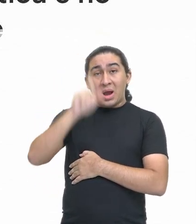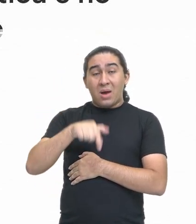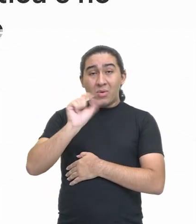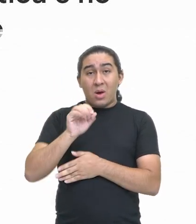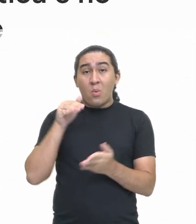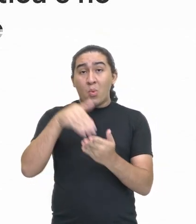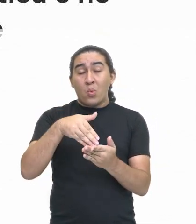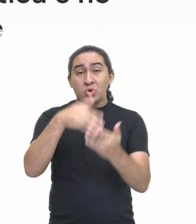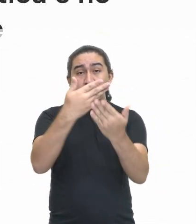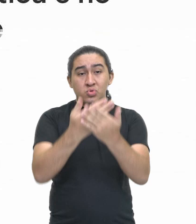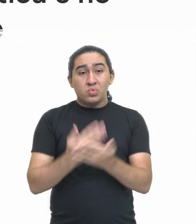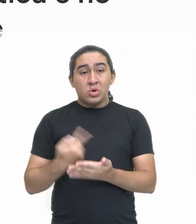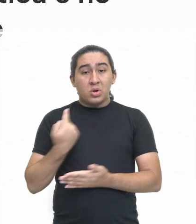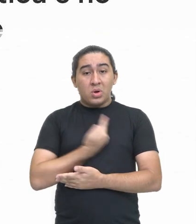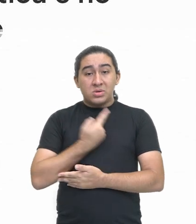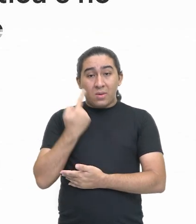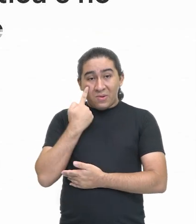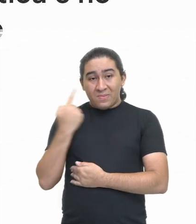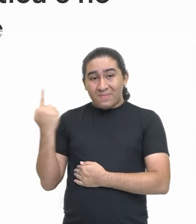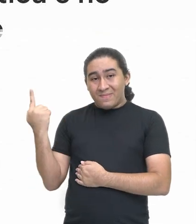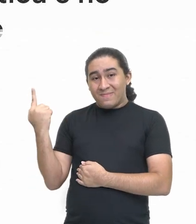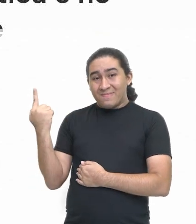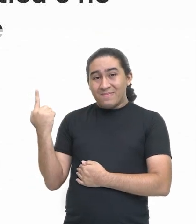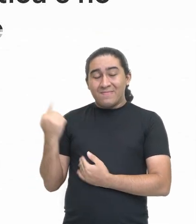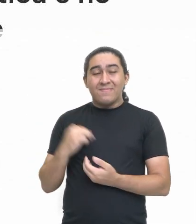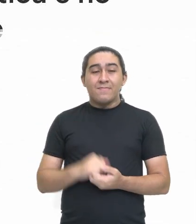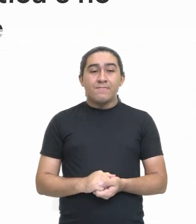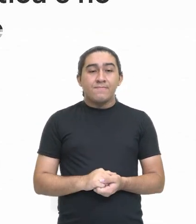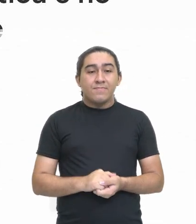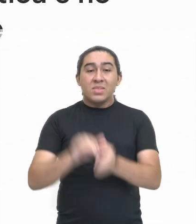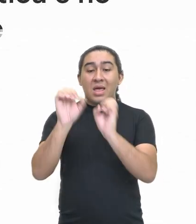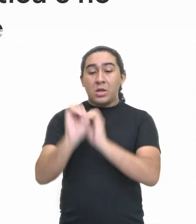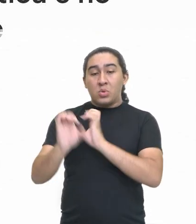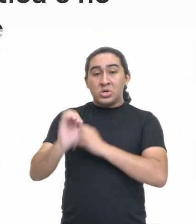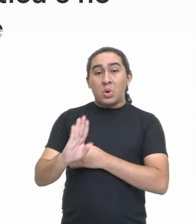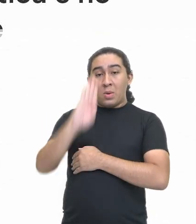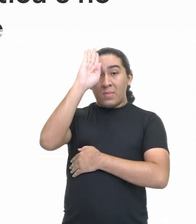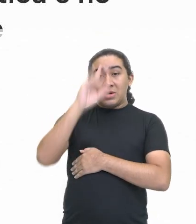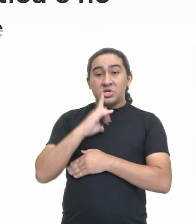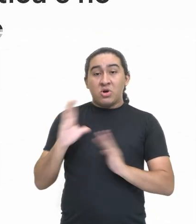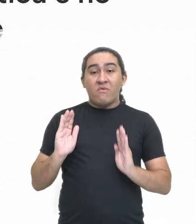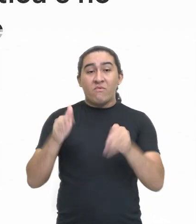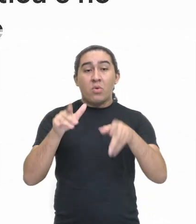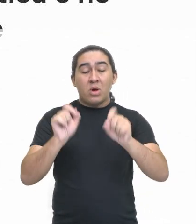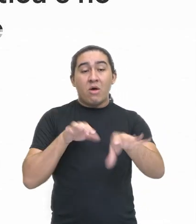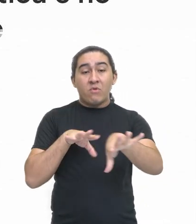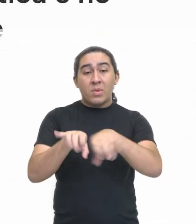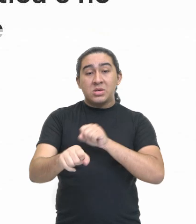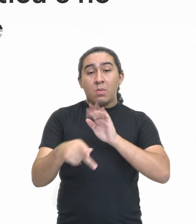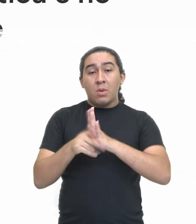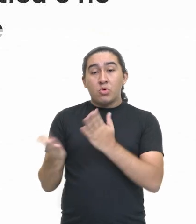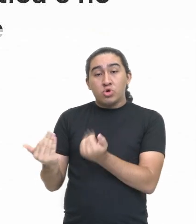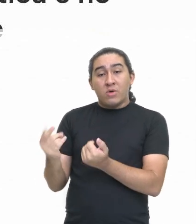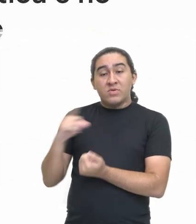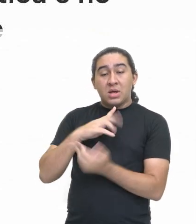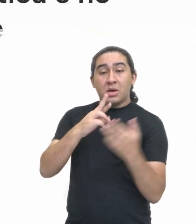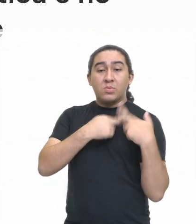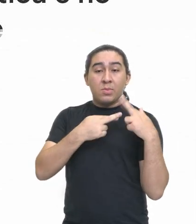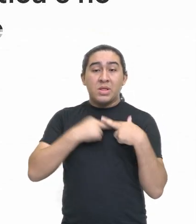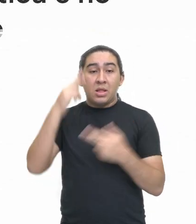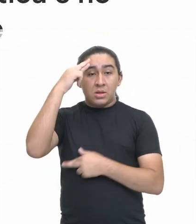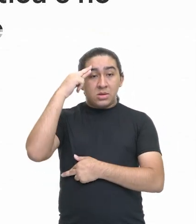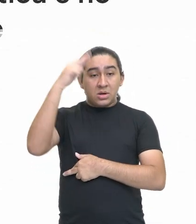ponto para a gente fechar a nossa aula. A educação romana era focada na formação de jovens para assumir papéis de